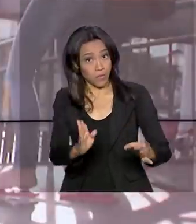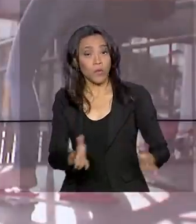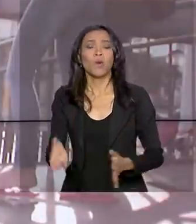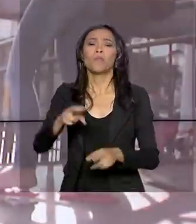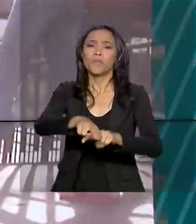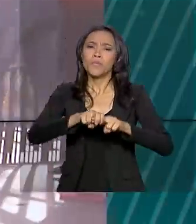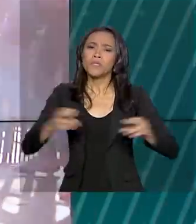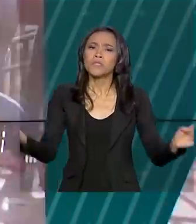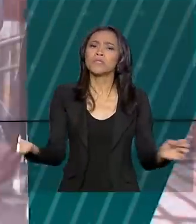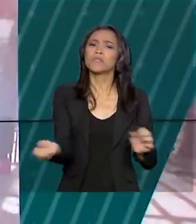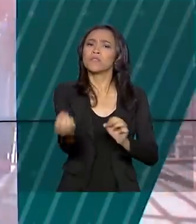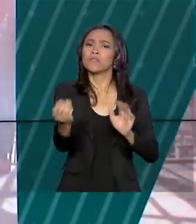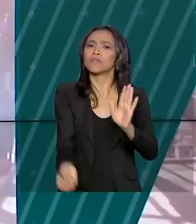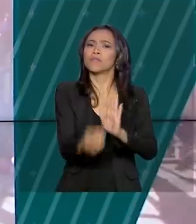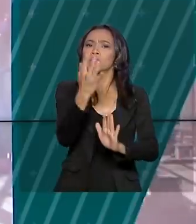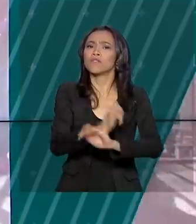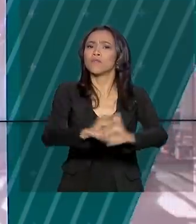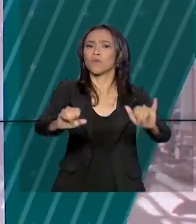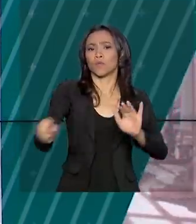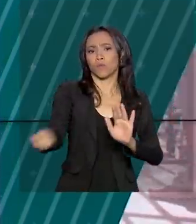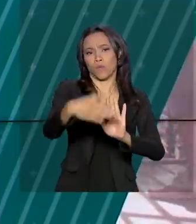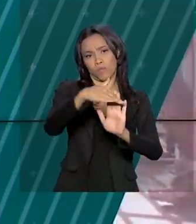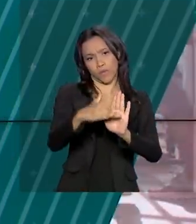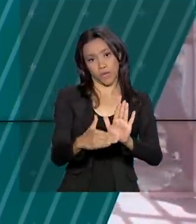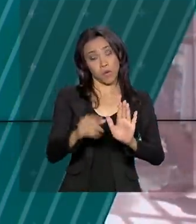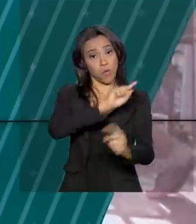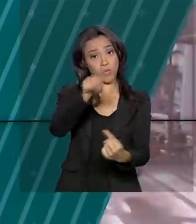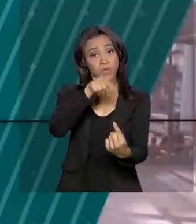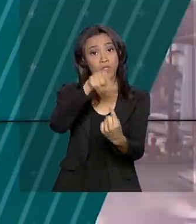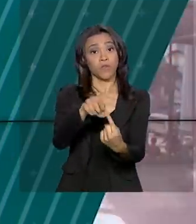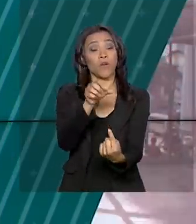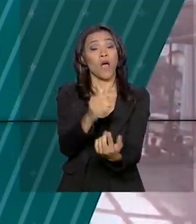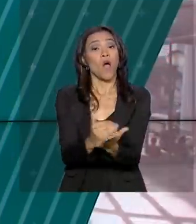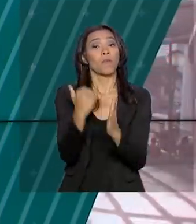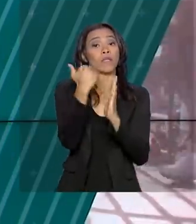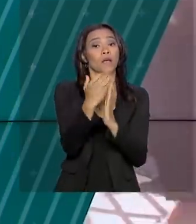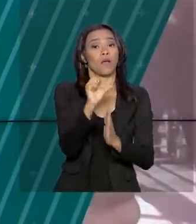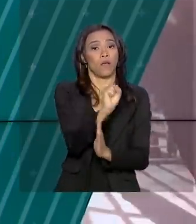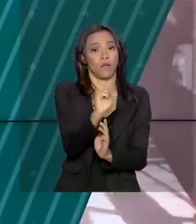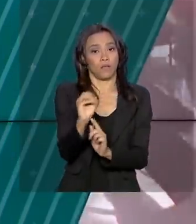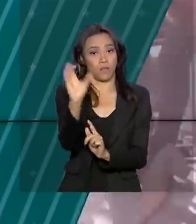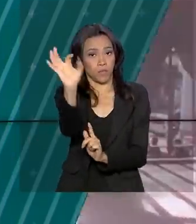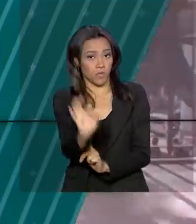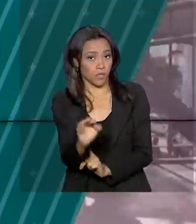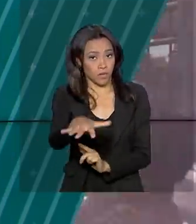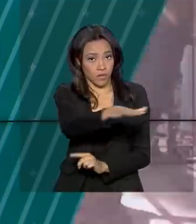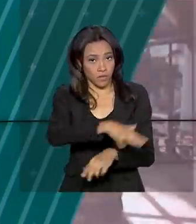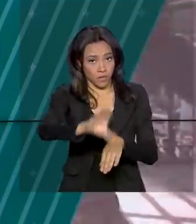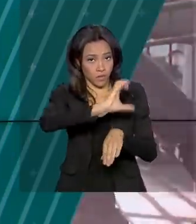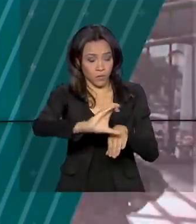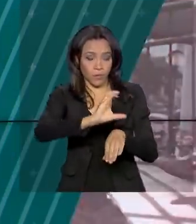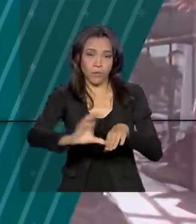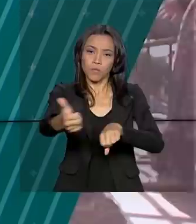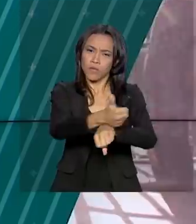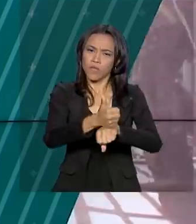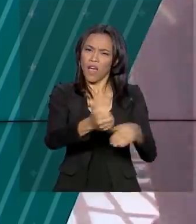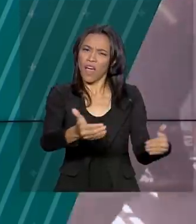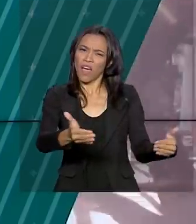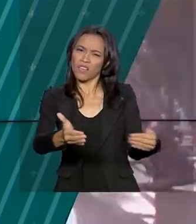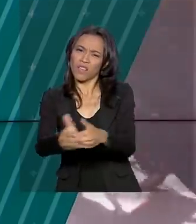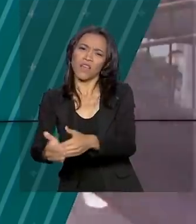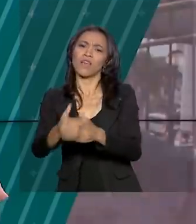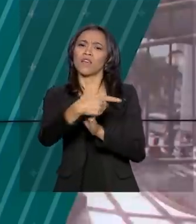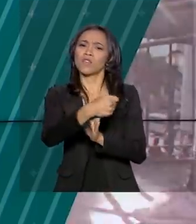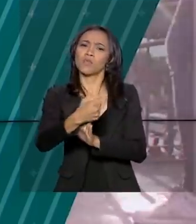Novos Caminhos. A meta é aumentar em 80% o total de matrículas em cursos de qualificação profissional até 2023.